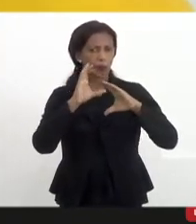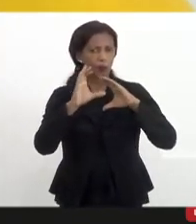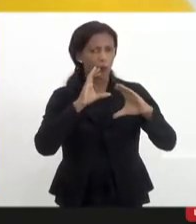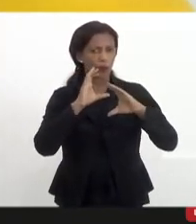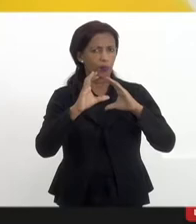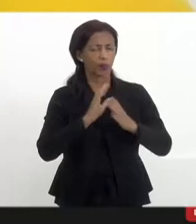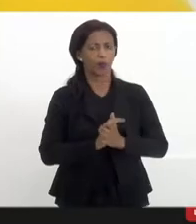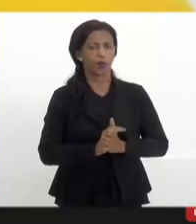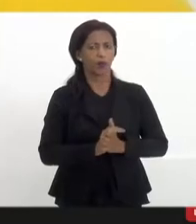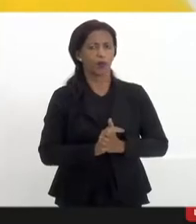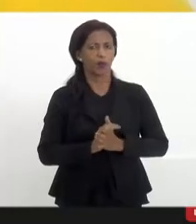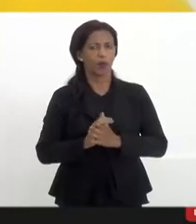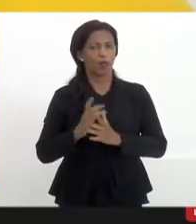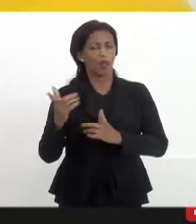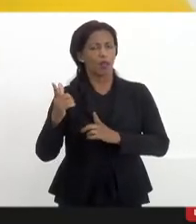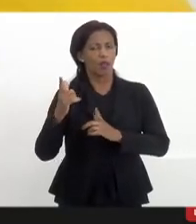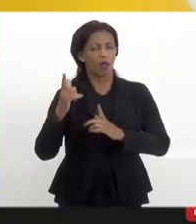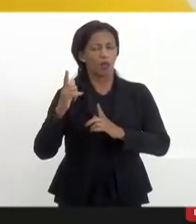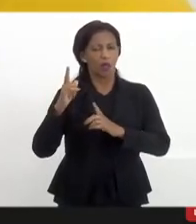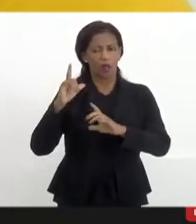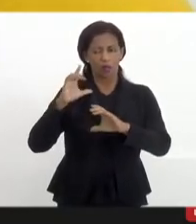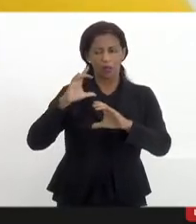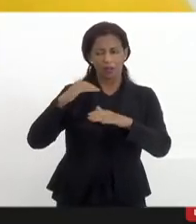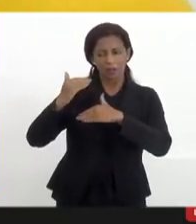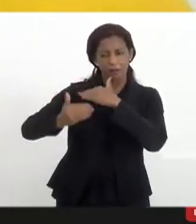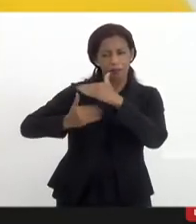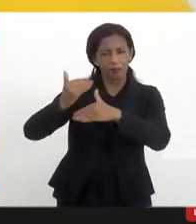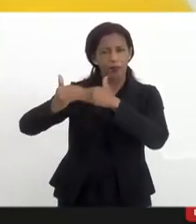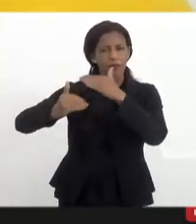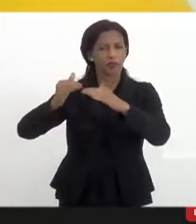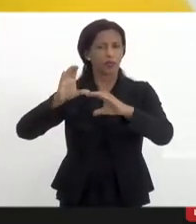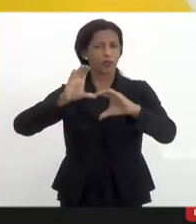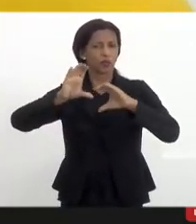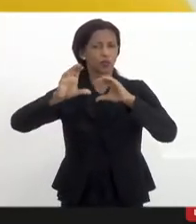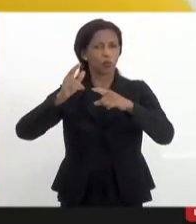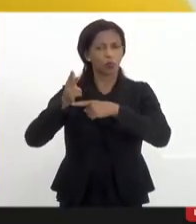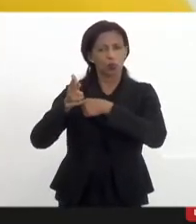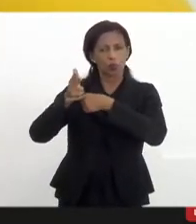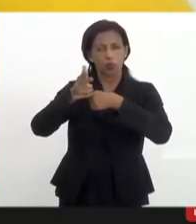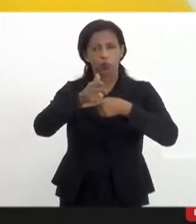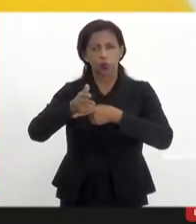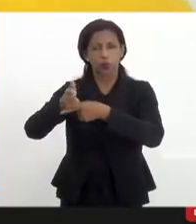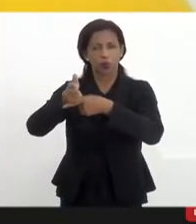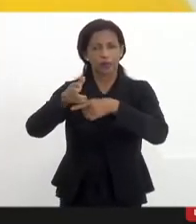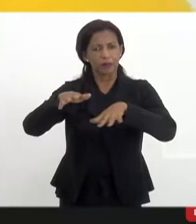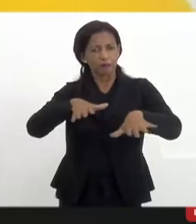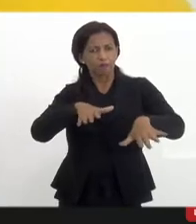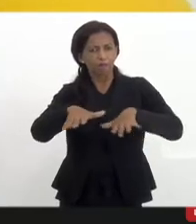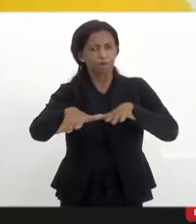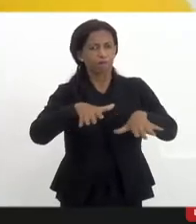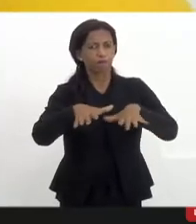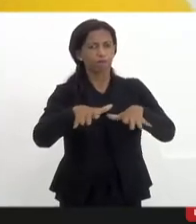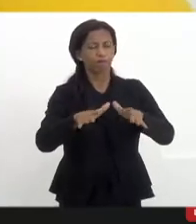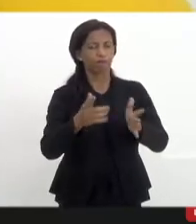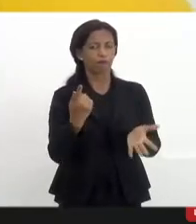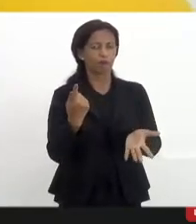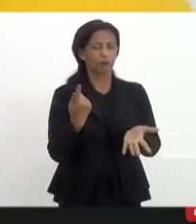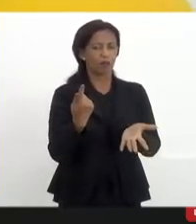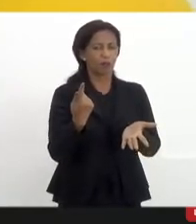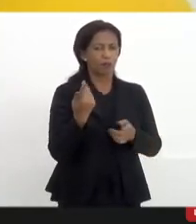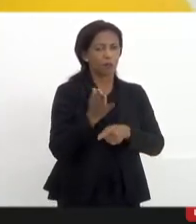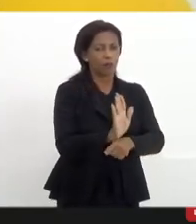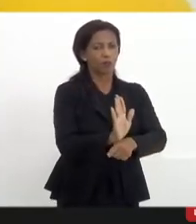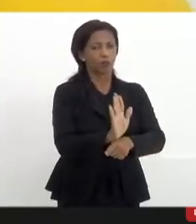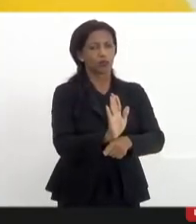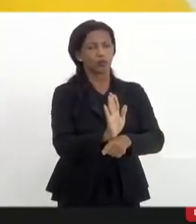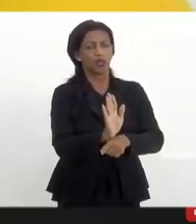aos veículos populares, a esse processo de mobilização é a favor da democratização da comunicação,